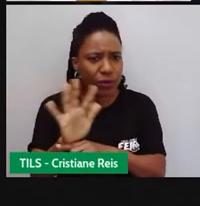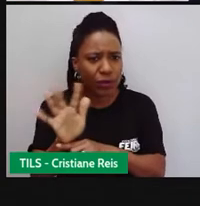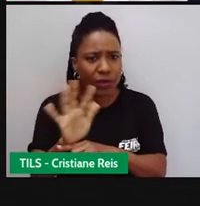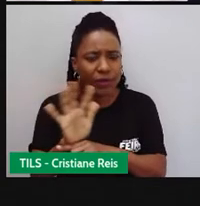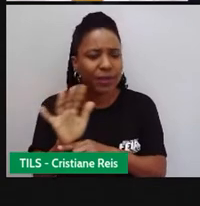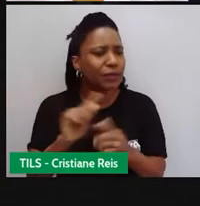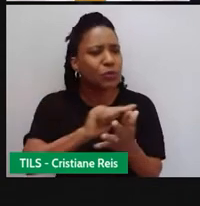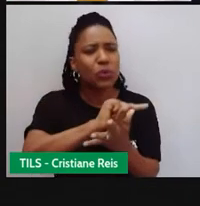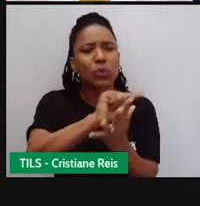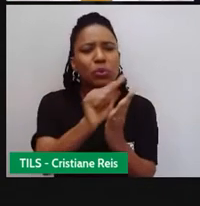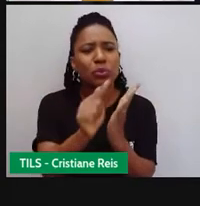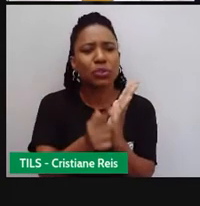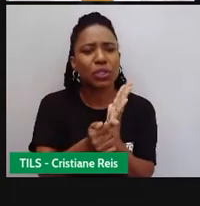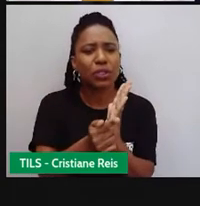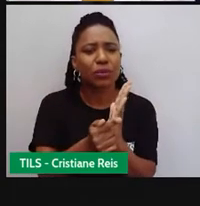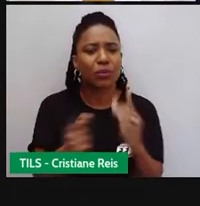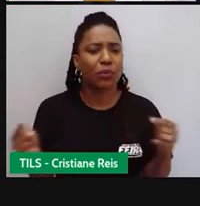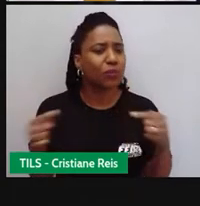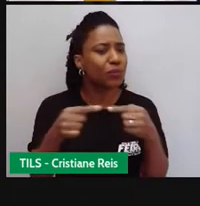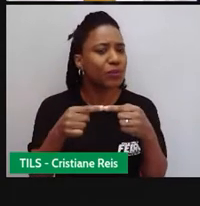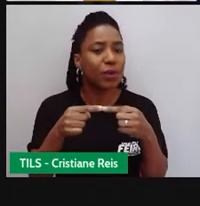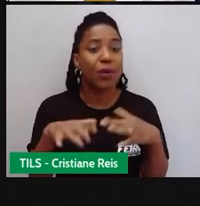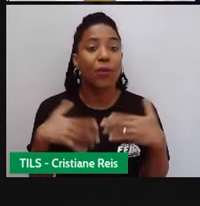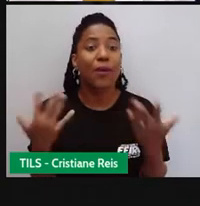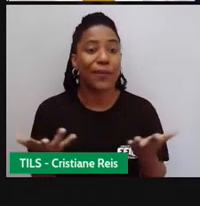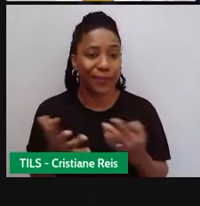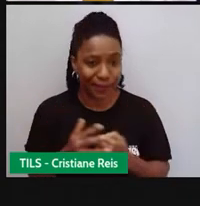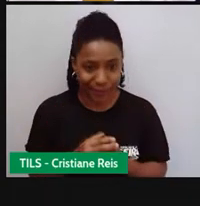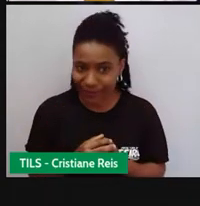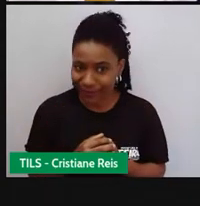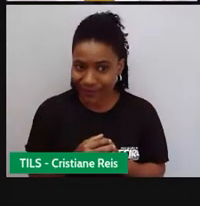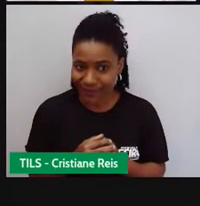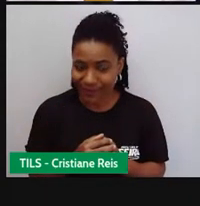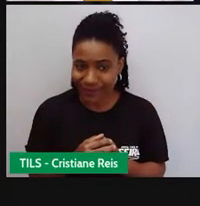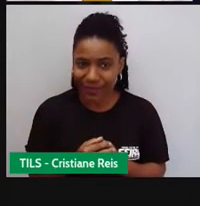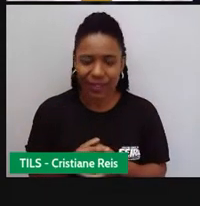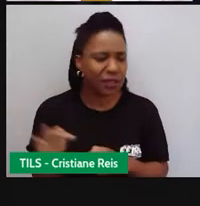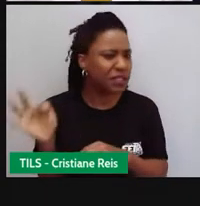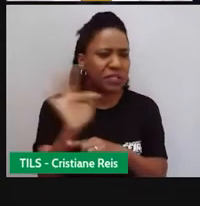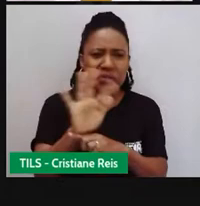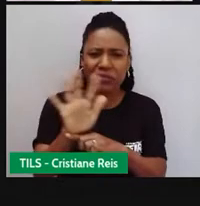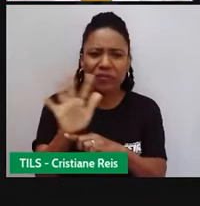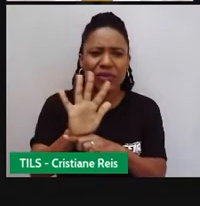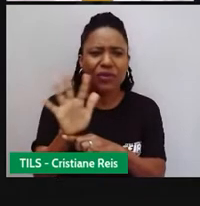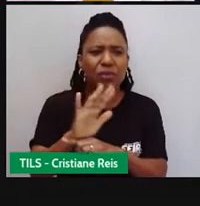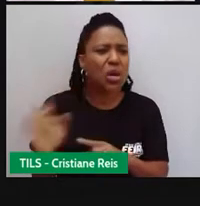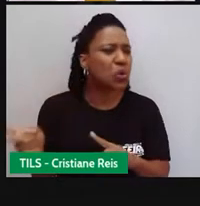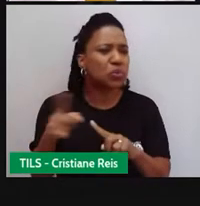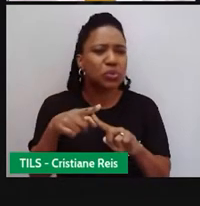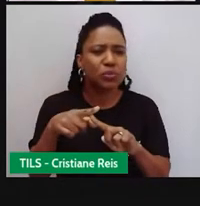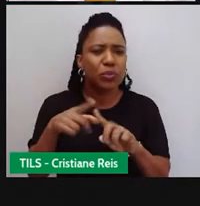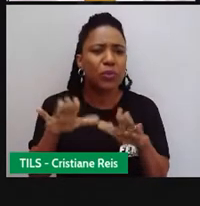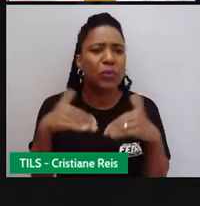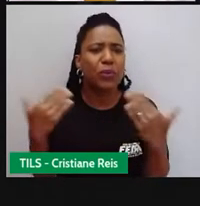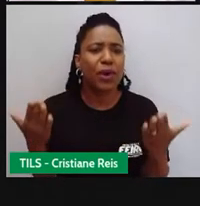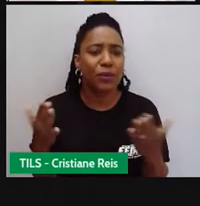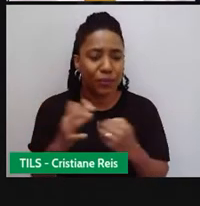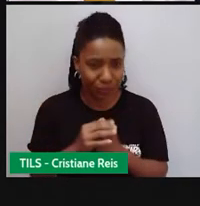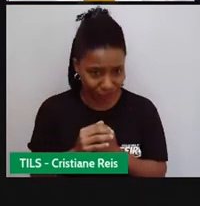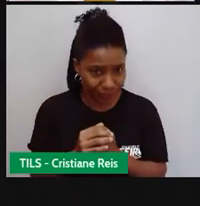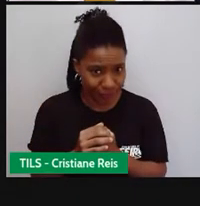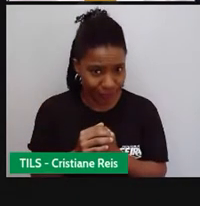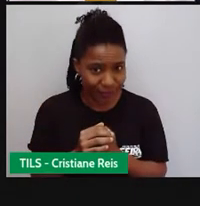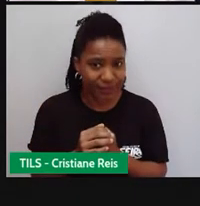pensar um pouco. What kind of movie is it? Que tipo de filme é este? It is action